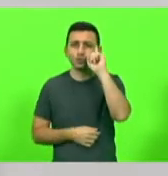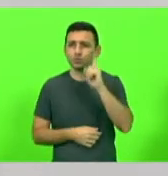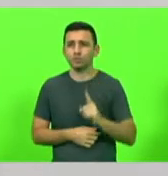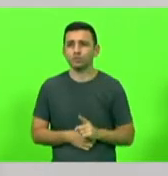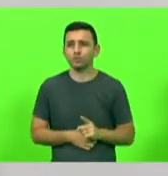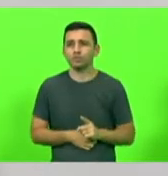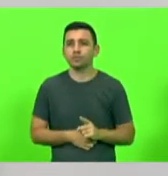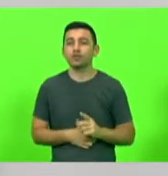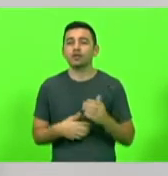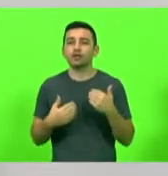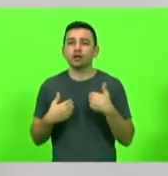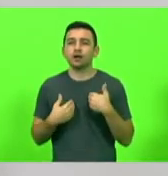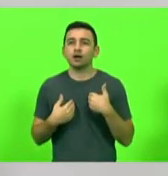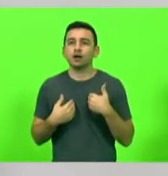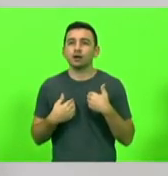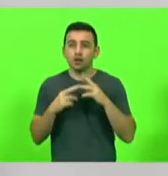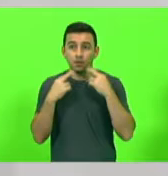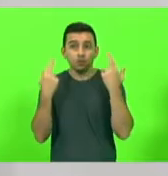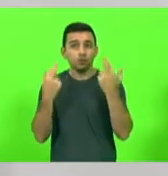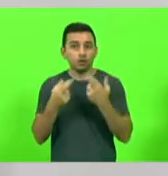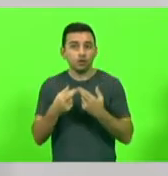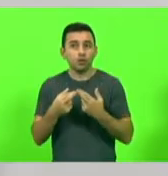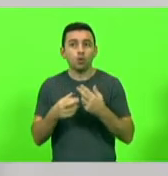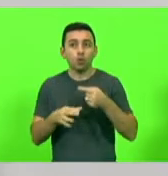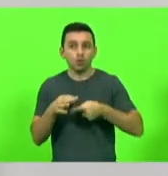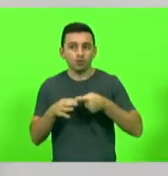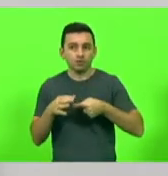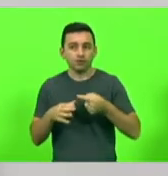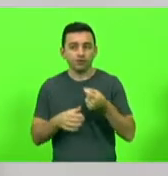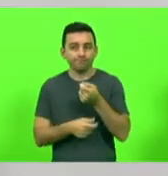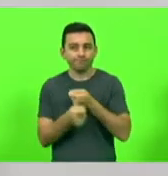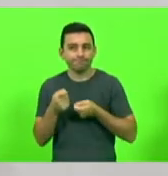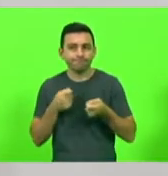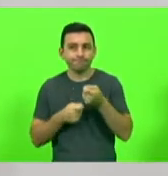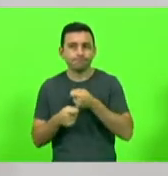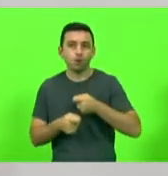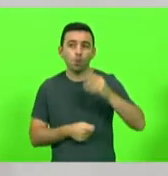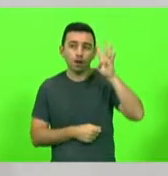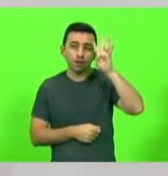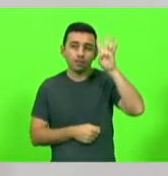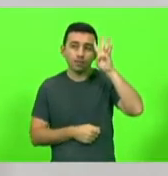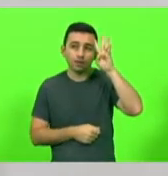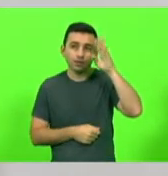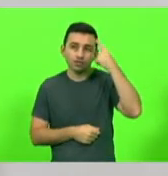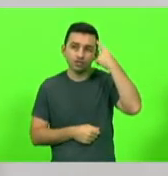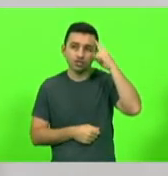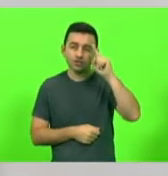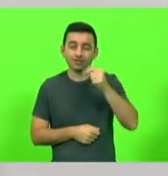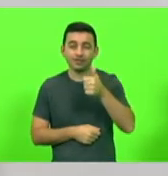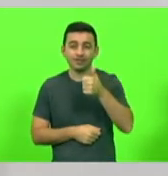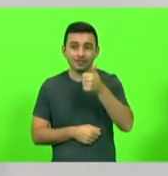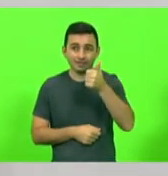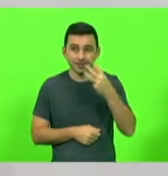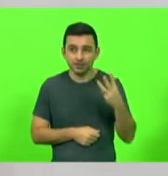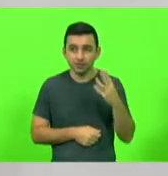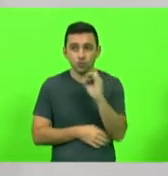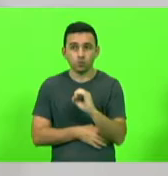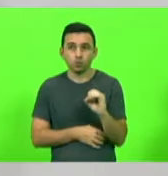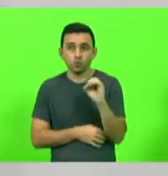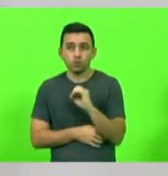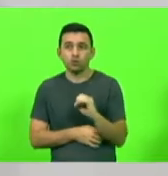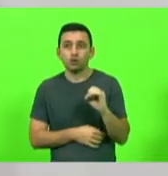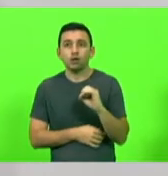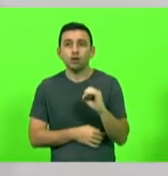mas eu estava numa reunião da Comissão de Finanças aqui, numa quarta-feira, dia 13 de outubro, quando eu